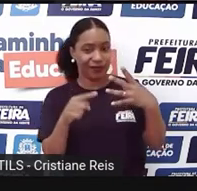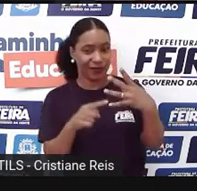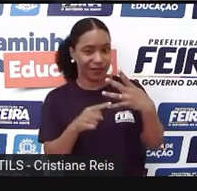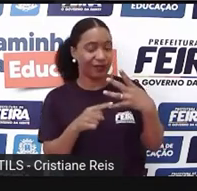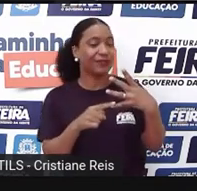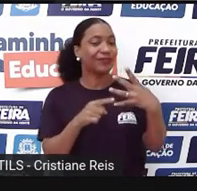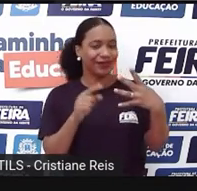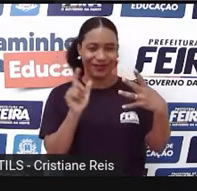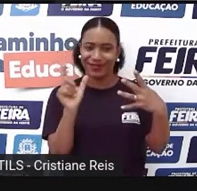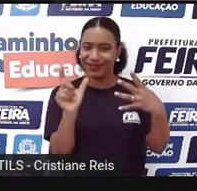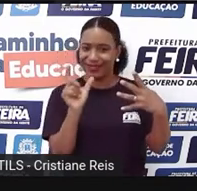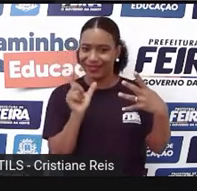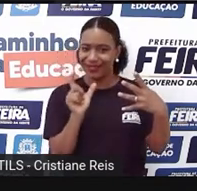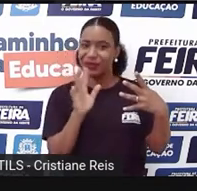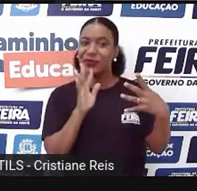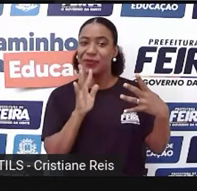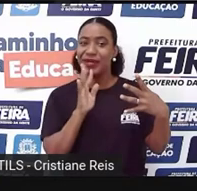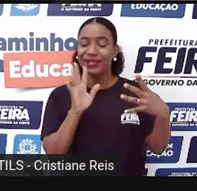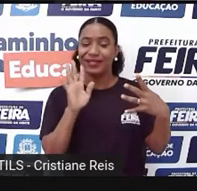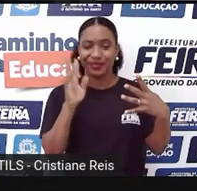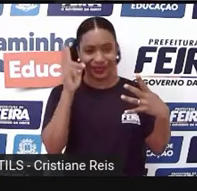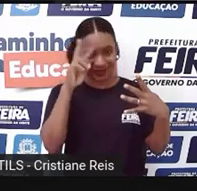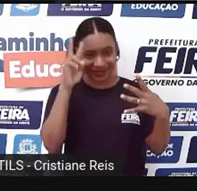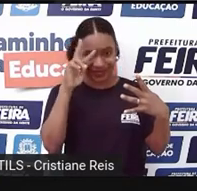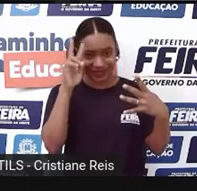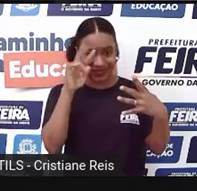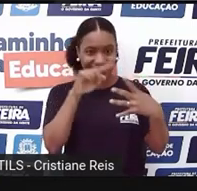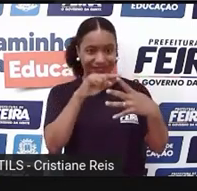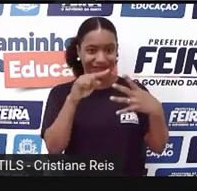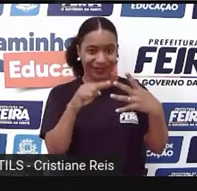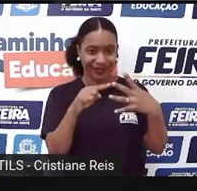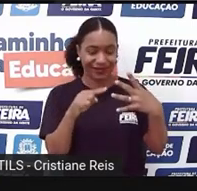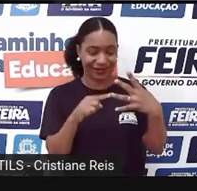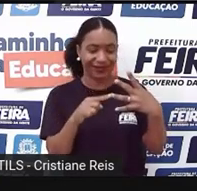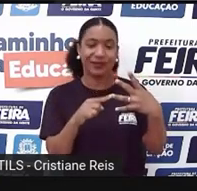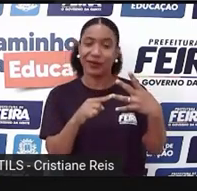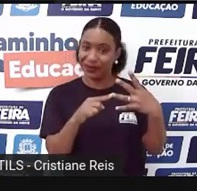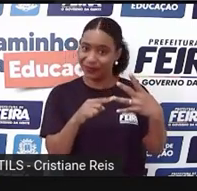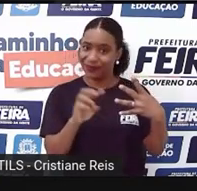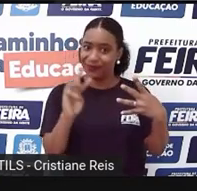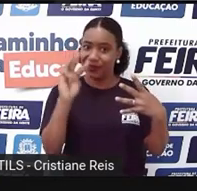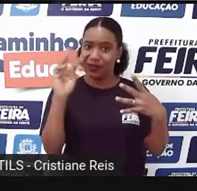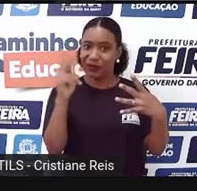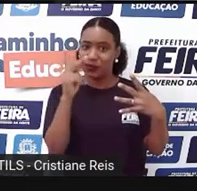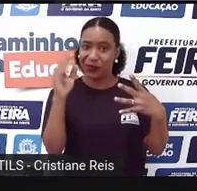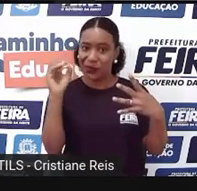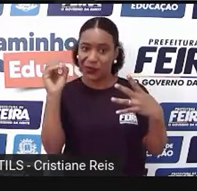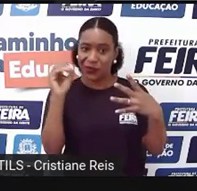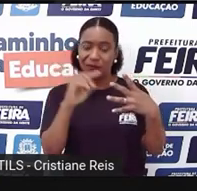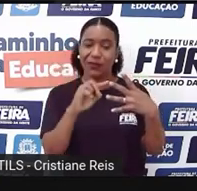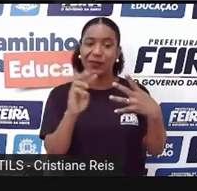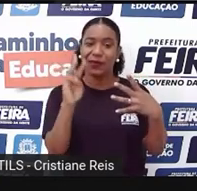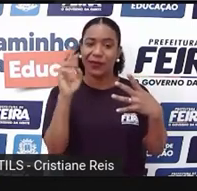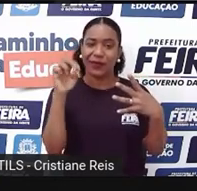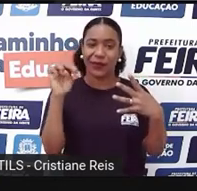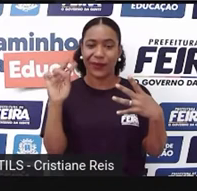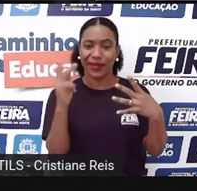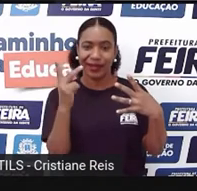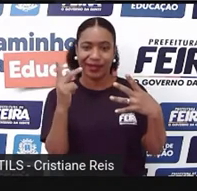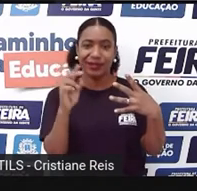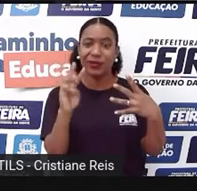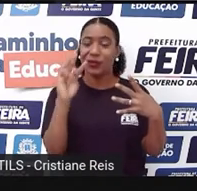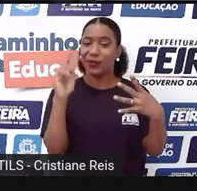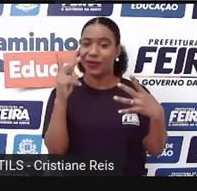conhecidas de vocês, né? Nós vamos retomá-las. Who, when, what